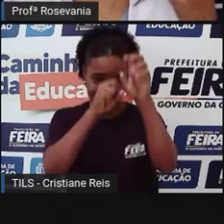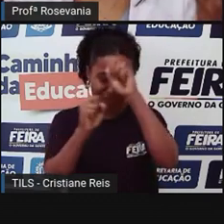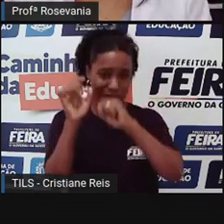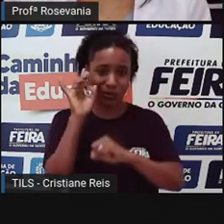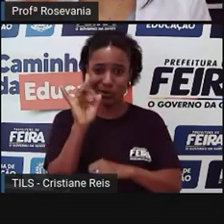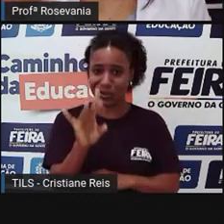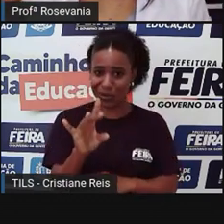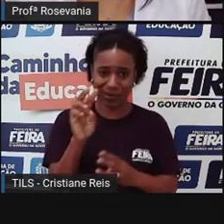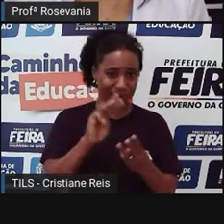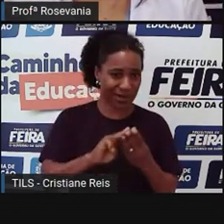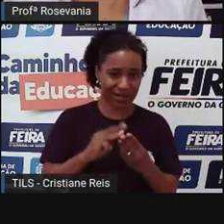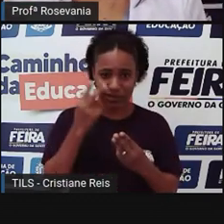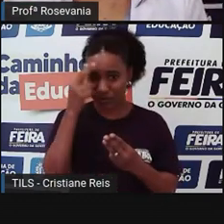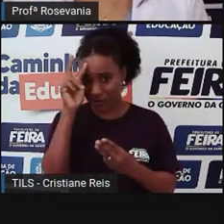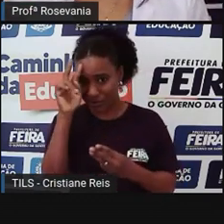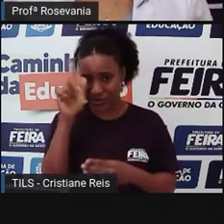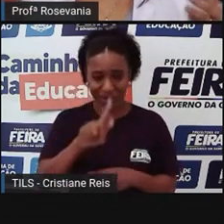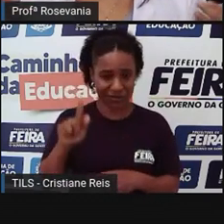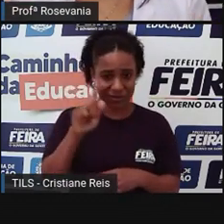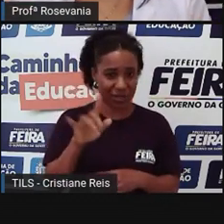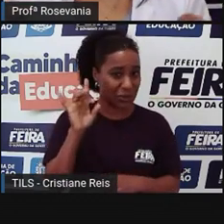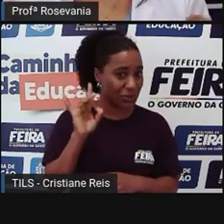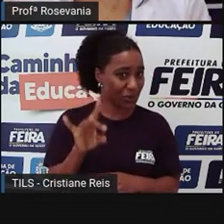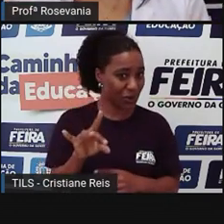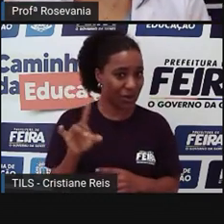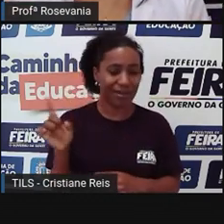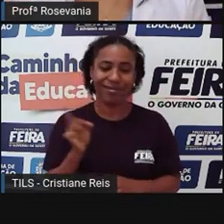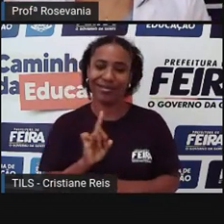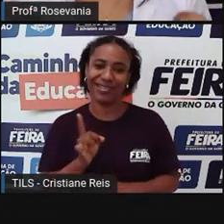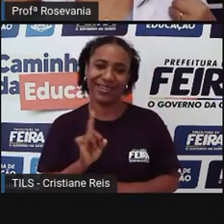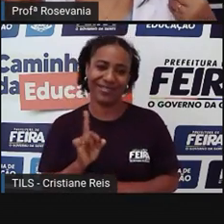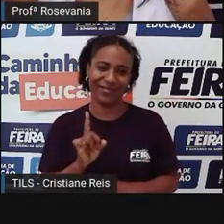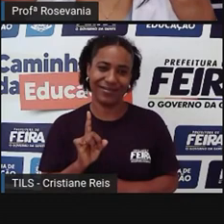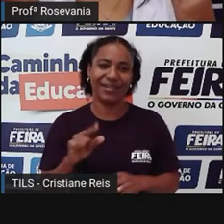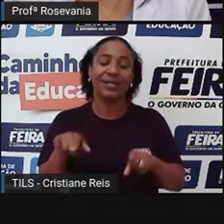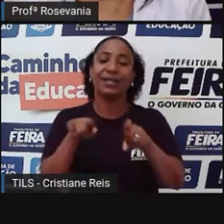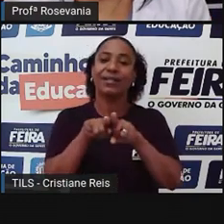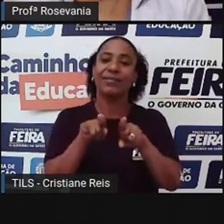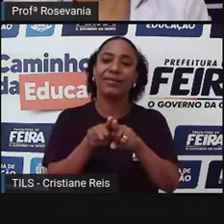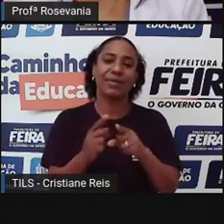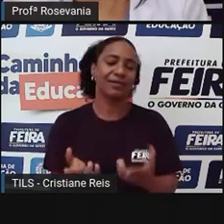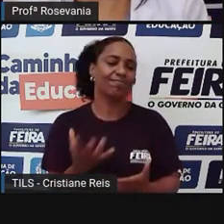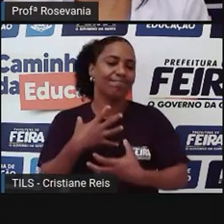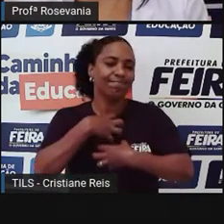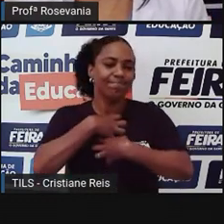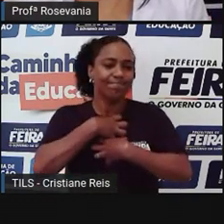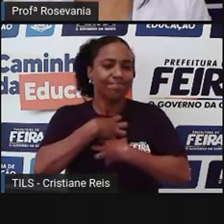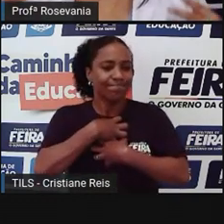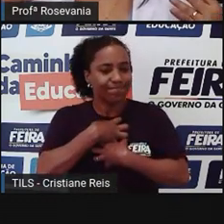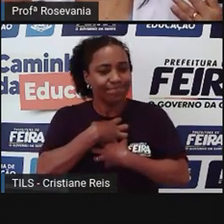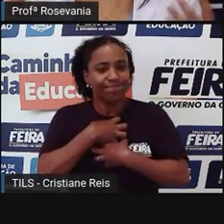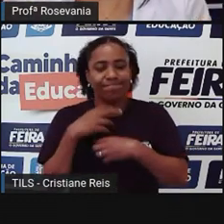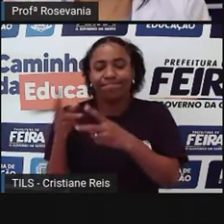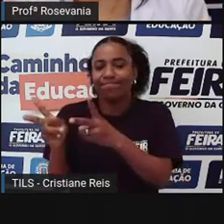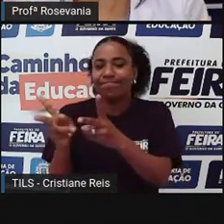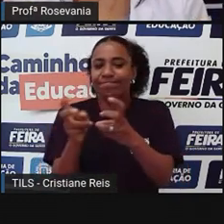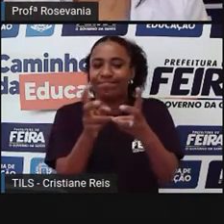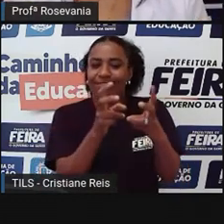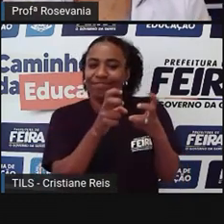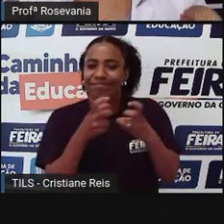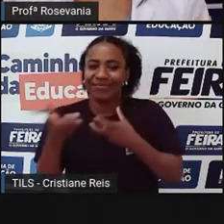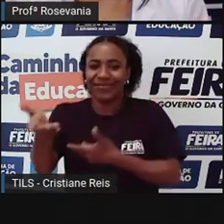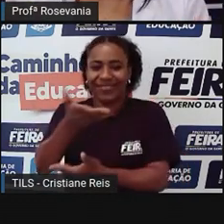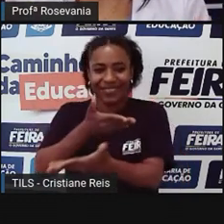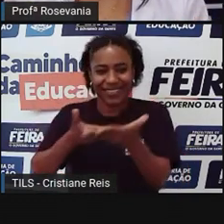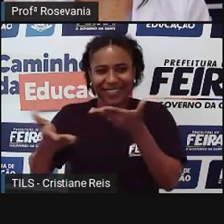matemática, história, geografia. Você vai lá também para sentir as coisas. Você convive,